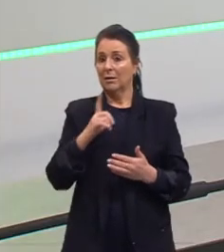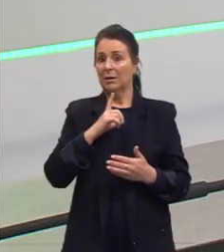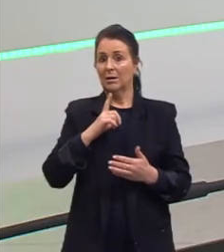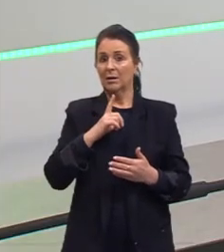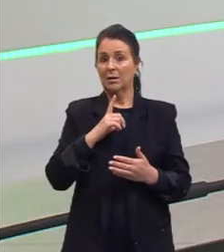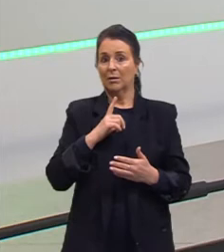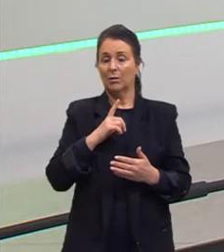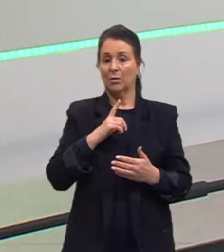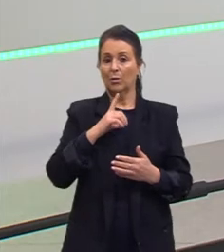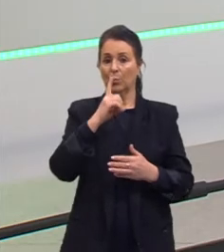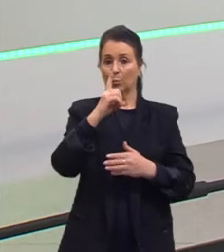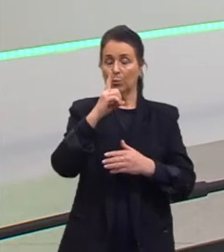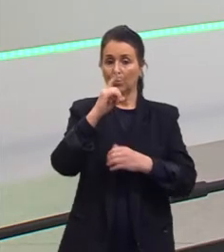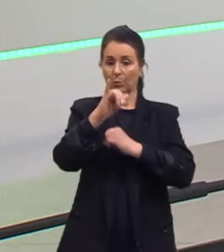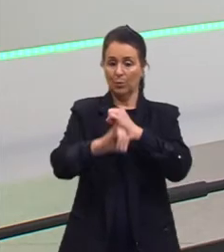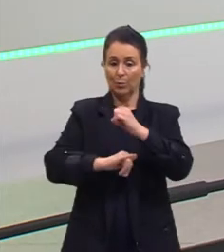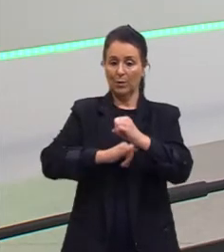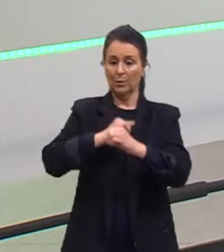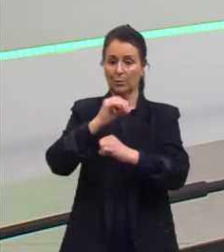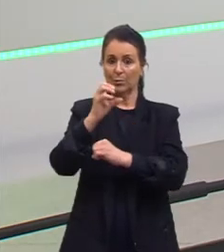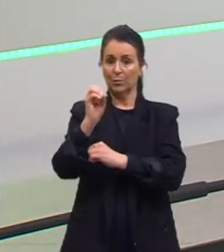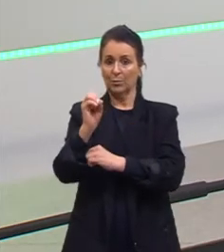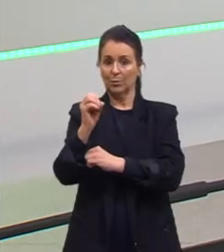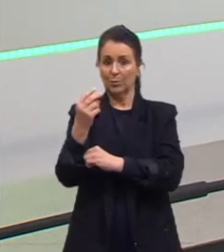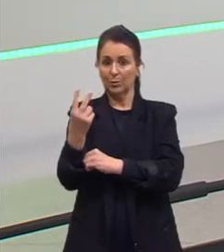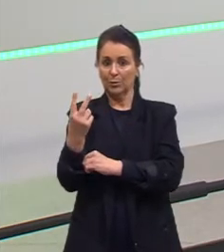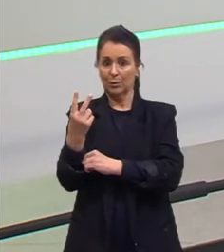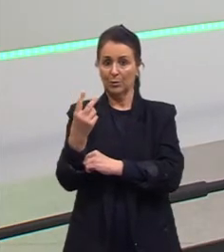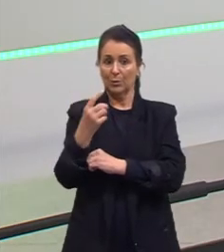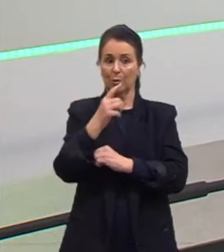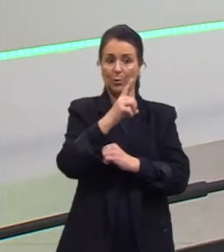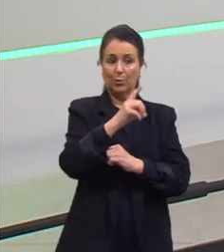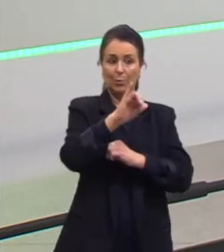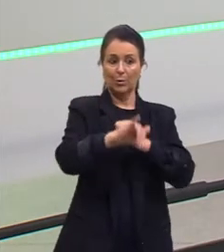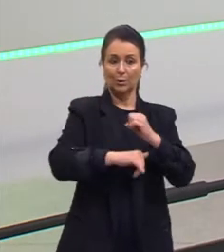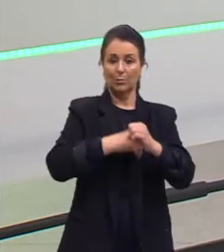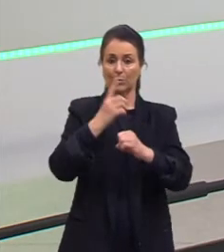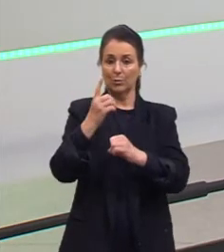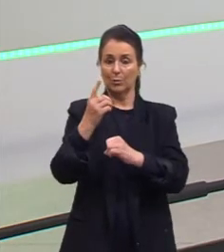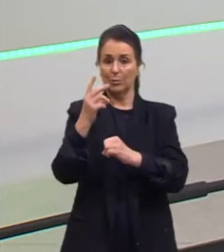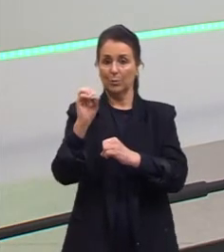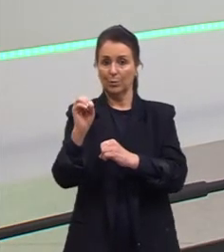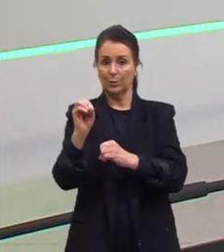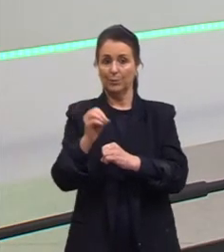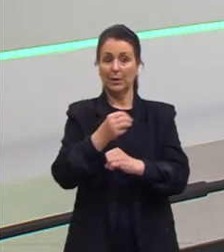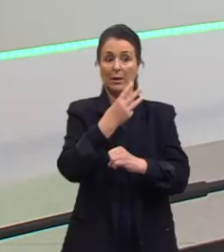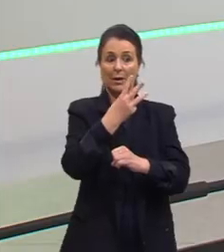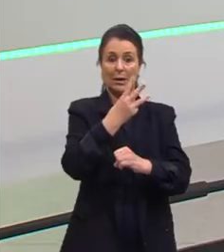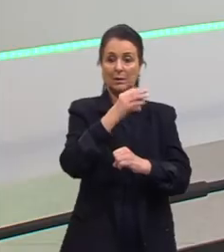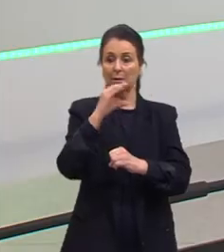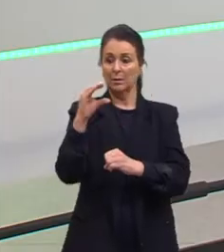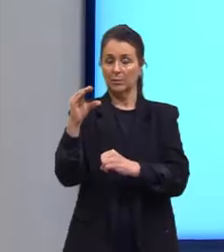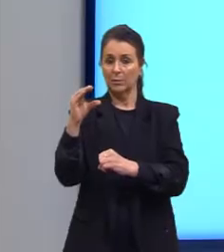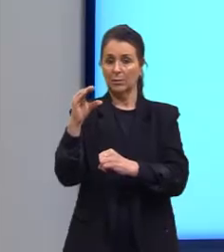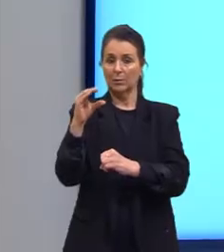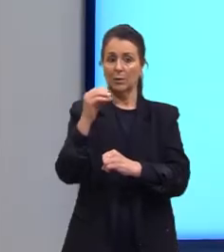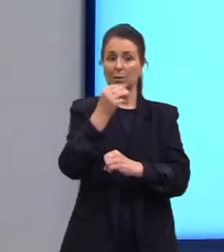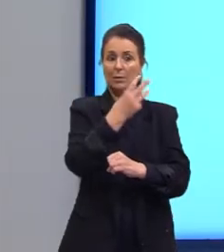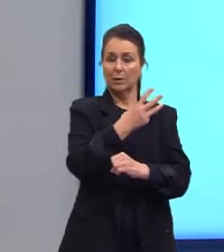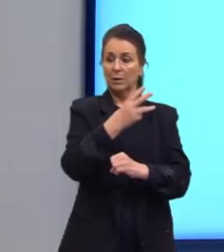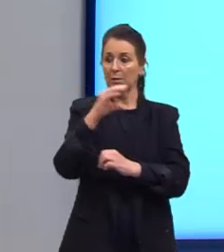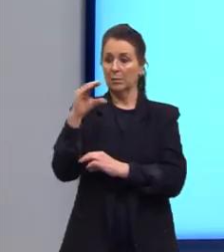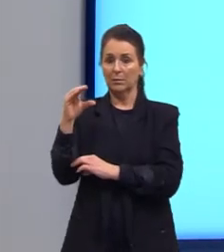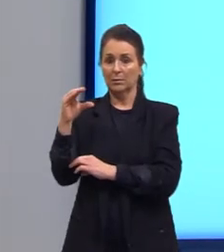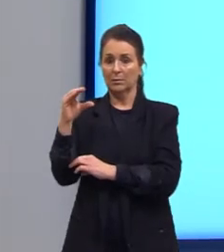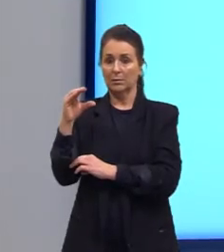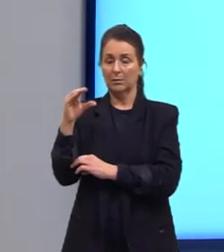um átomo de oxigênio, um átomo de oxigênio, 3 átomos de carbono, 3 átomos de carbono,